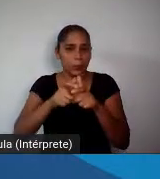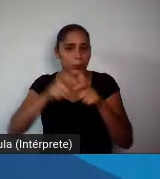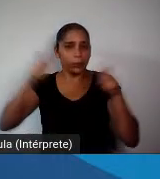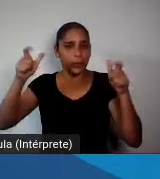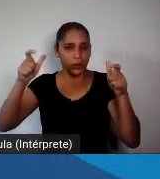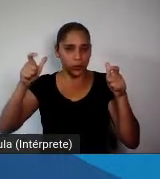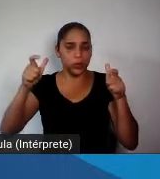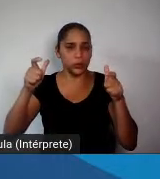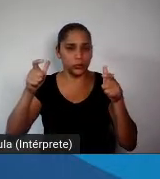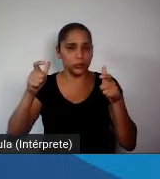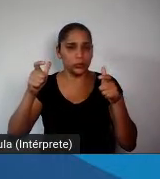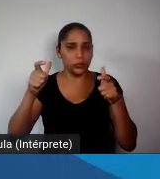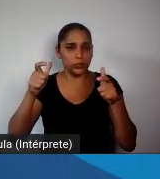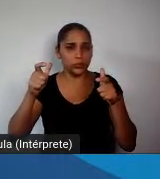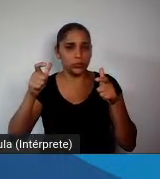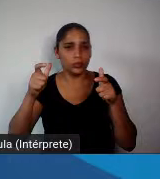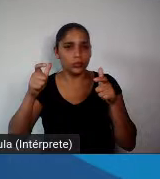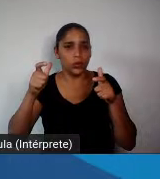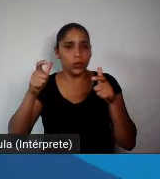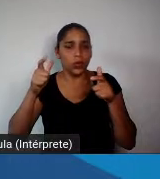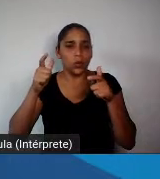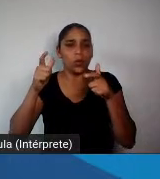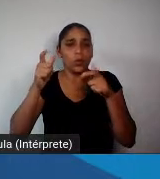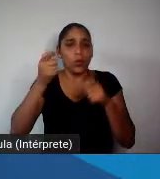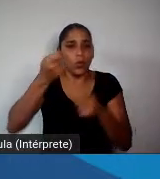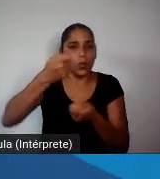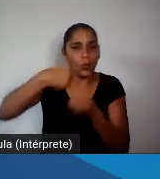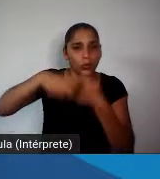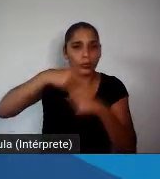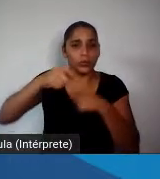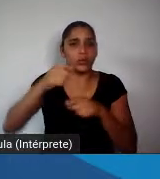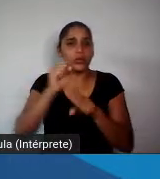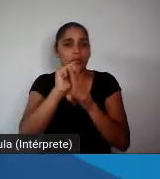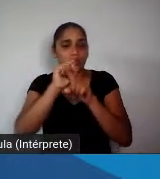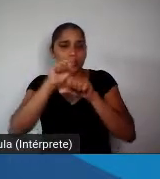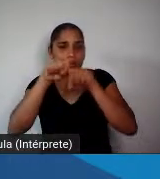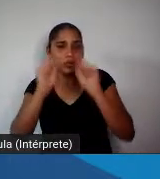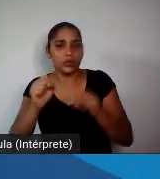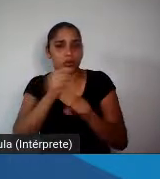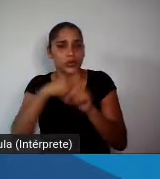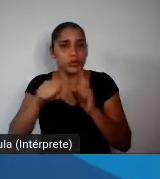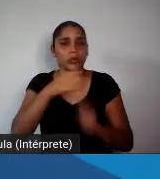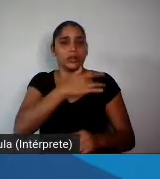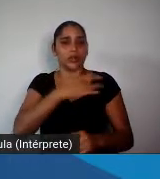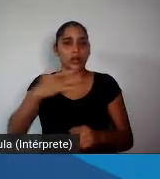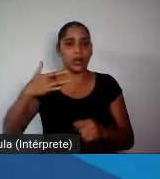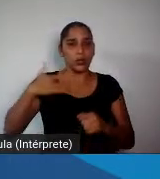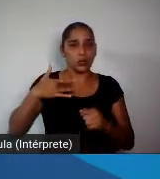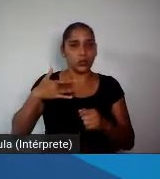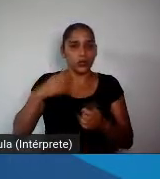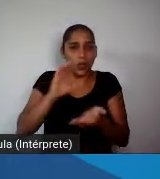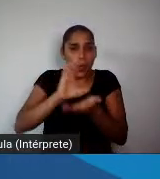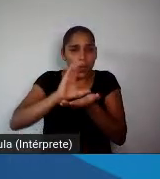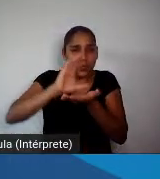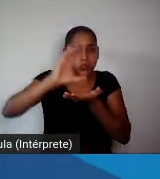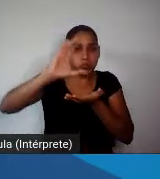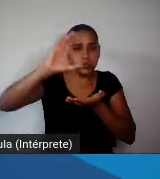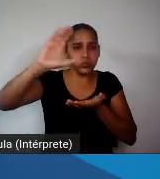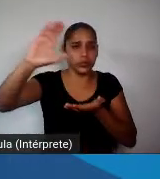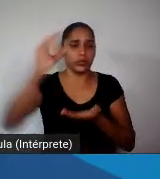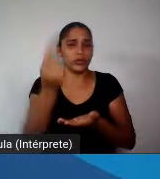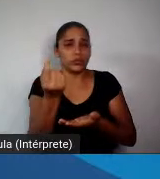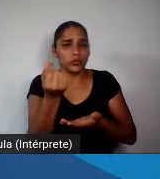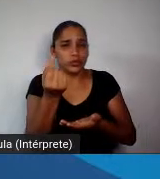impacto econômico no sistema de saúde. O investimento contra a Covid foi bilhões e bilhões